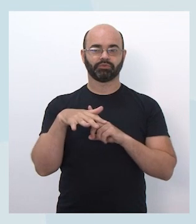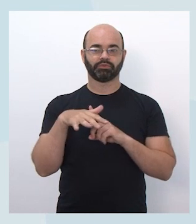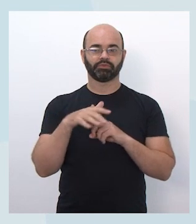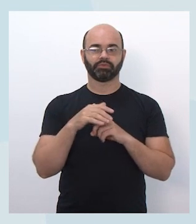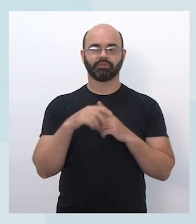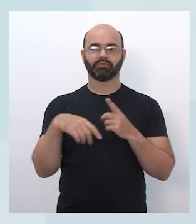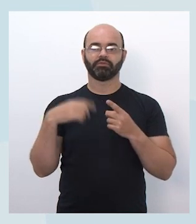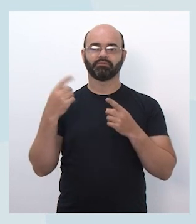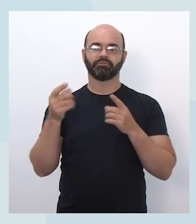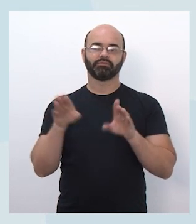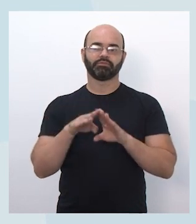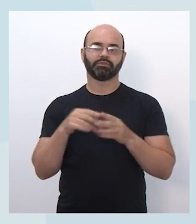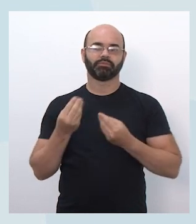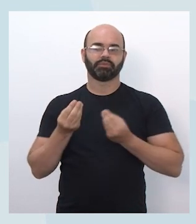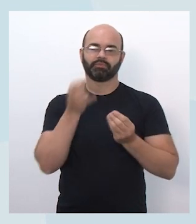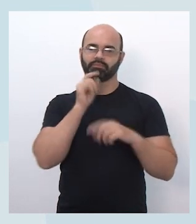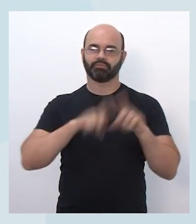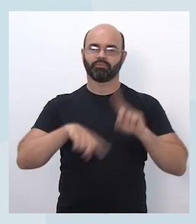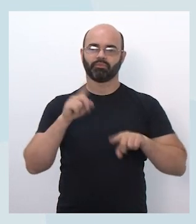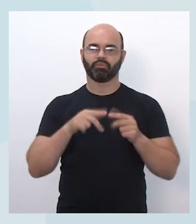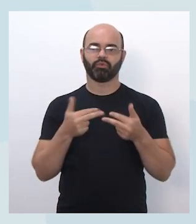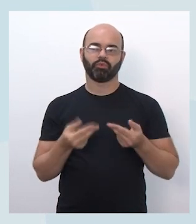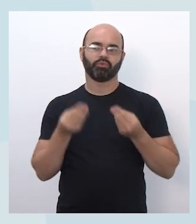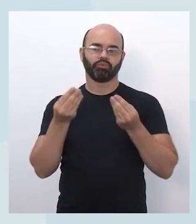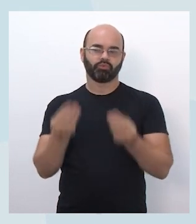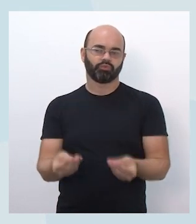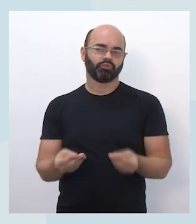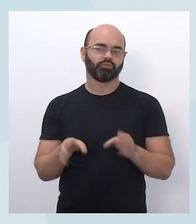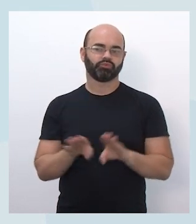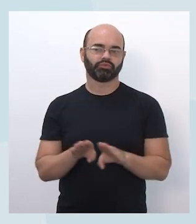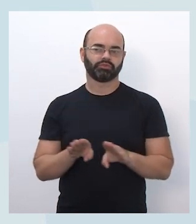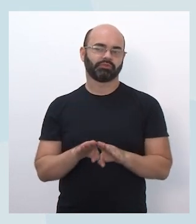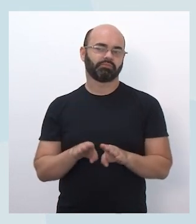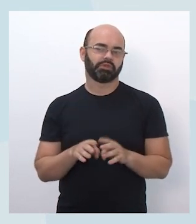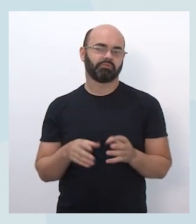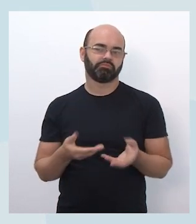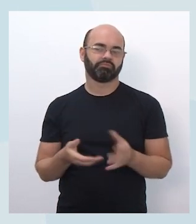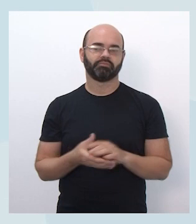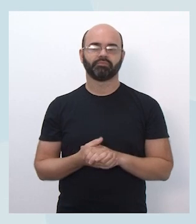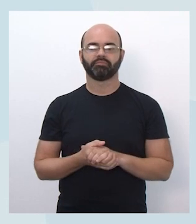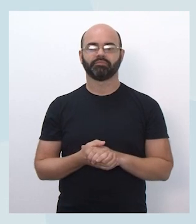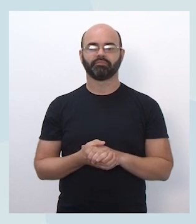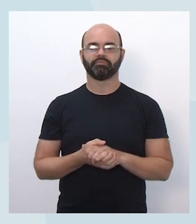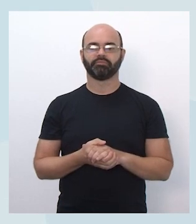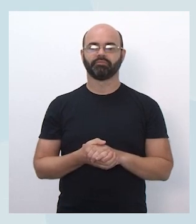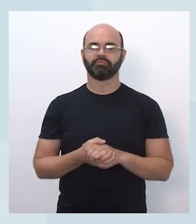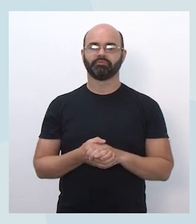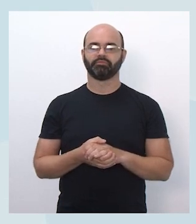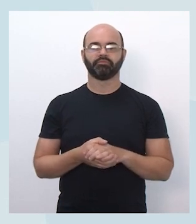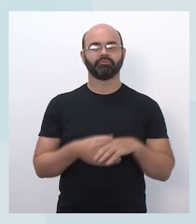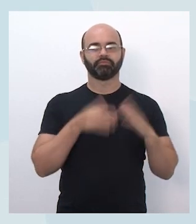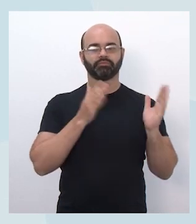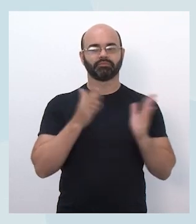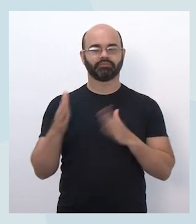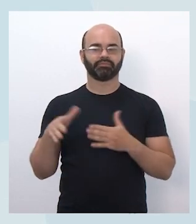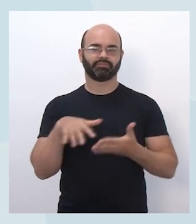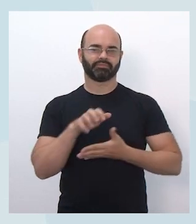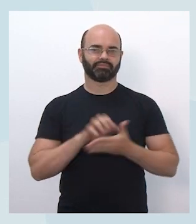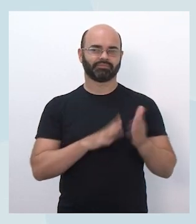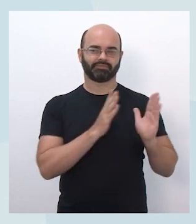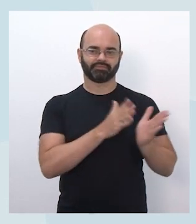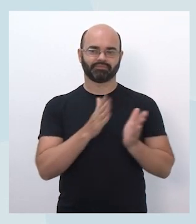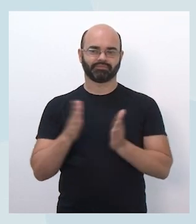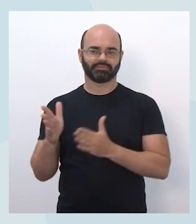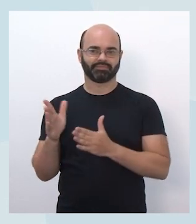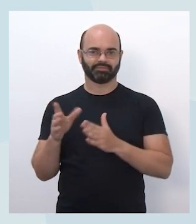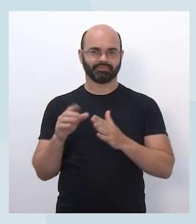de alguns entregáveis ou produtos, culminâncias do processo e um sequenciamento de atividades seguindo